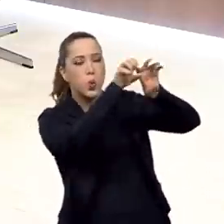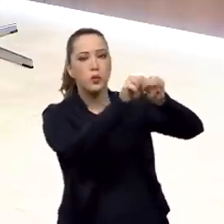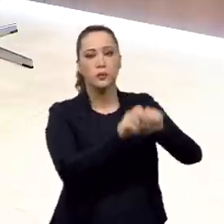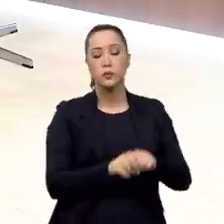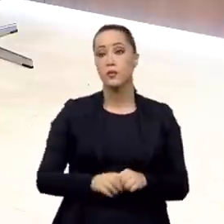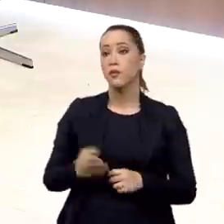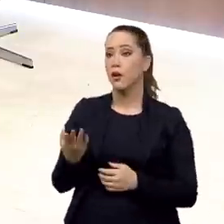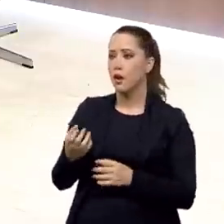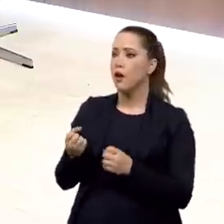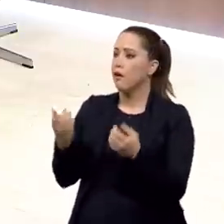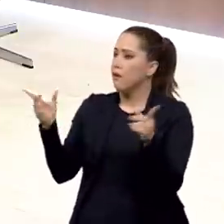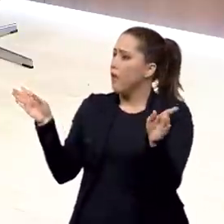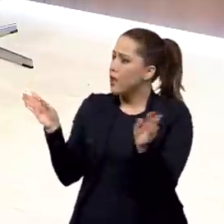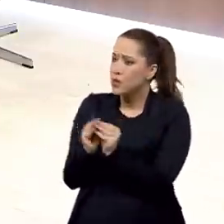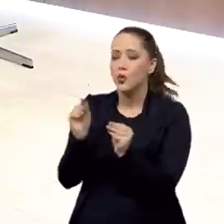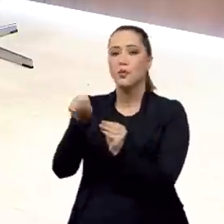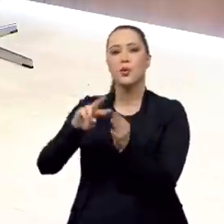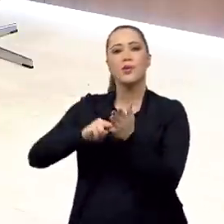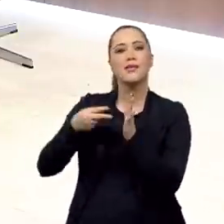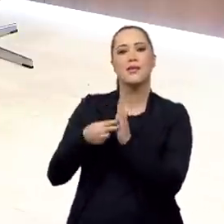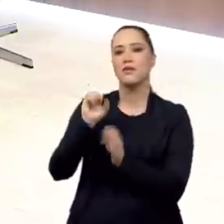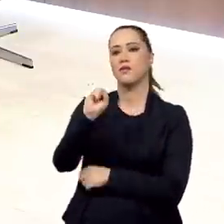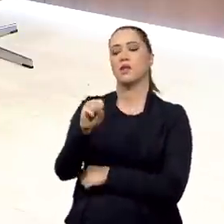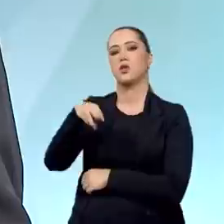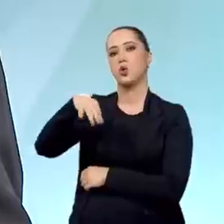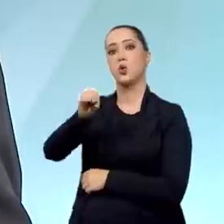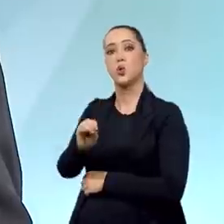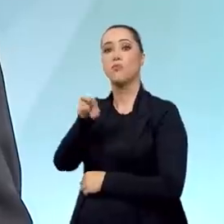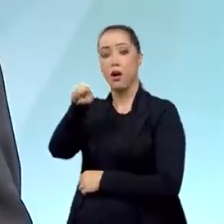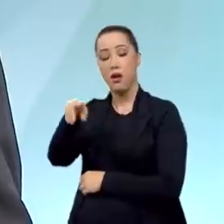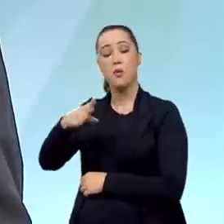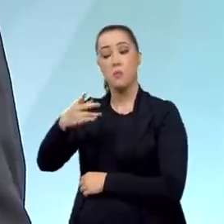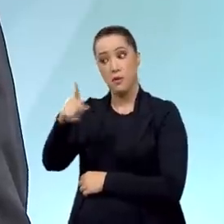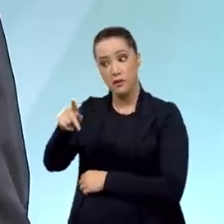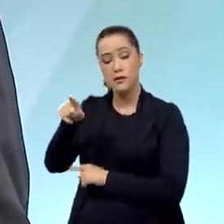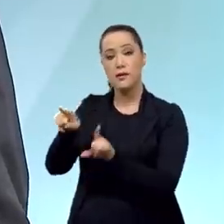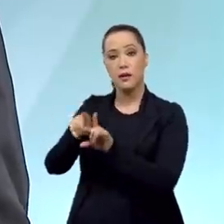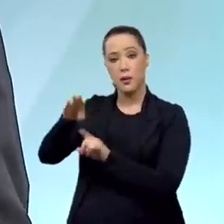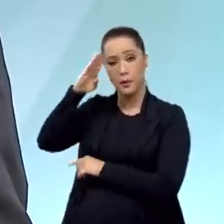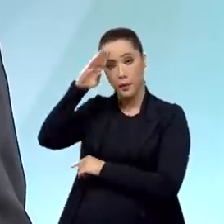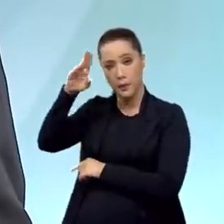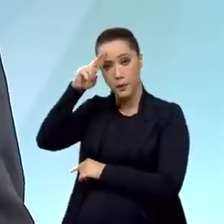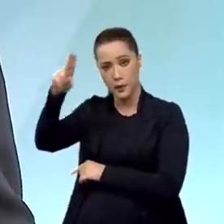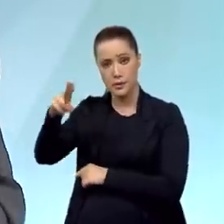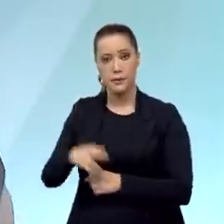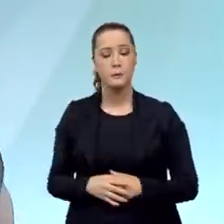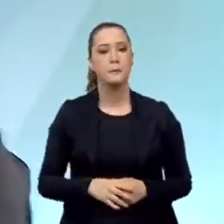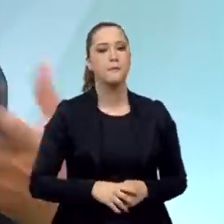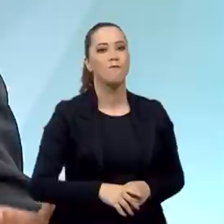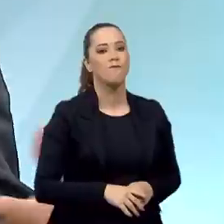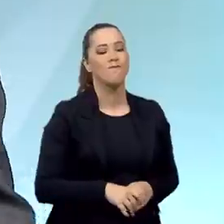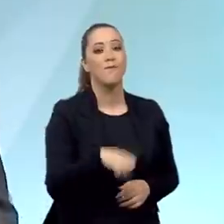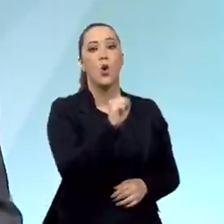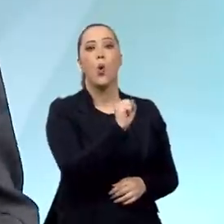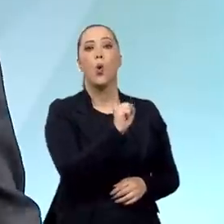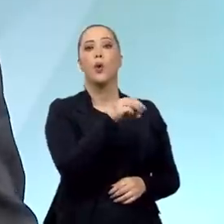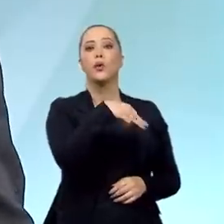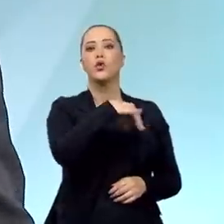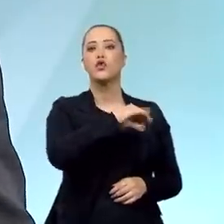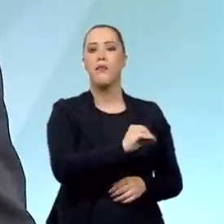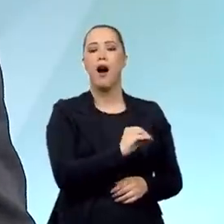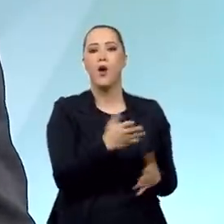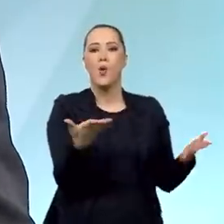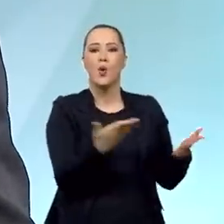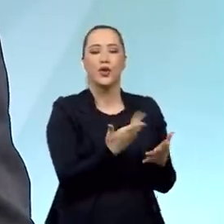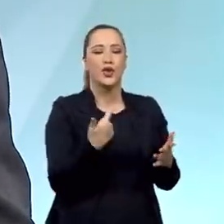para o Exército Brasileiro, o 8 de maio? Bom, o 8 de maio é o dia da vitória. Então, hoje nós comemoramos a vitória